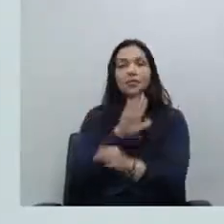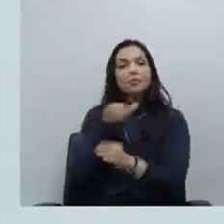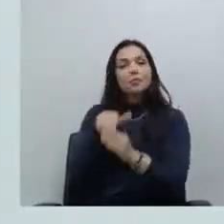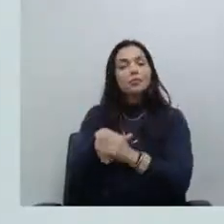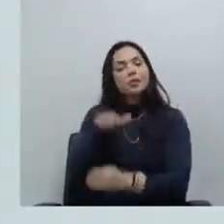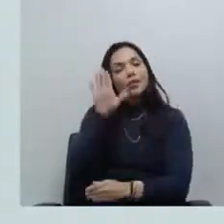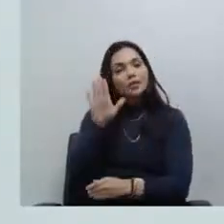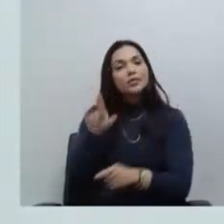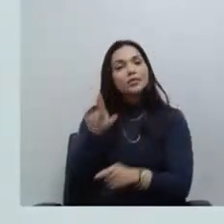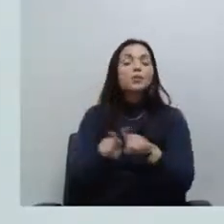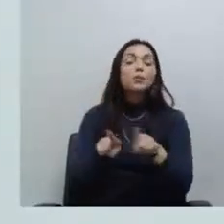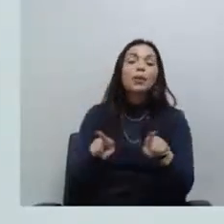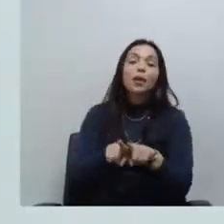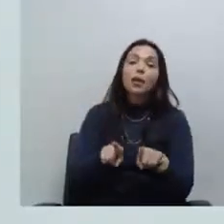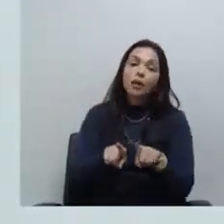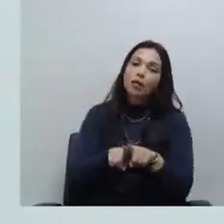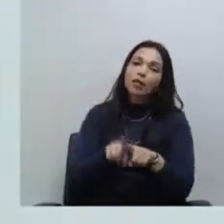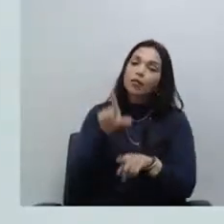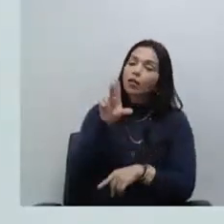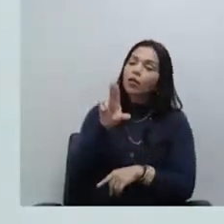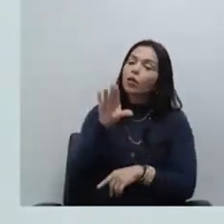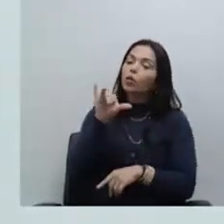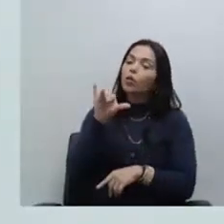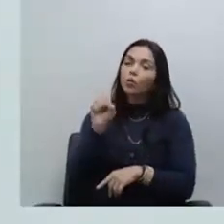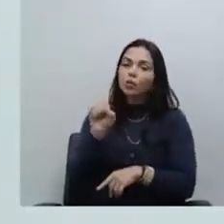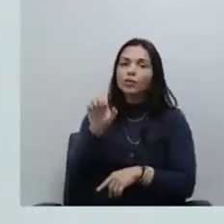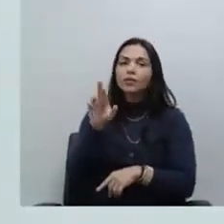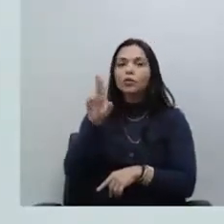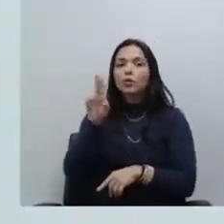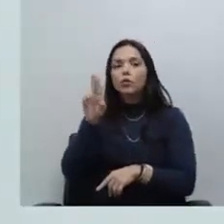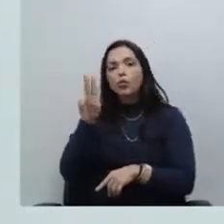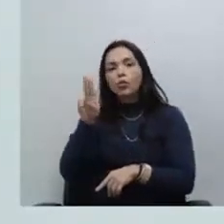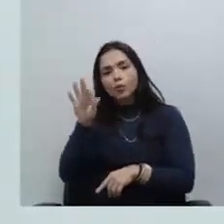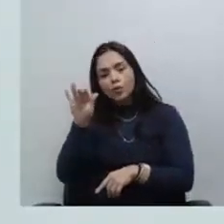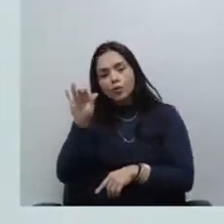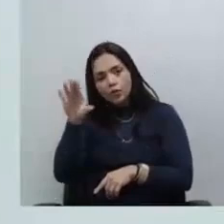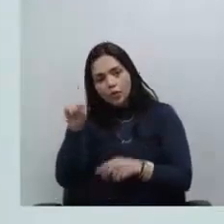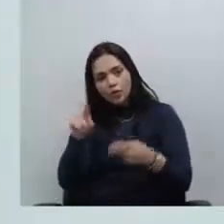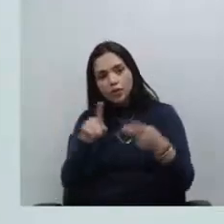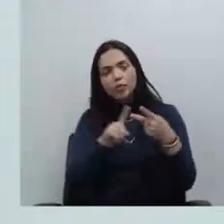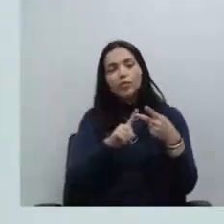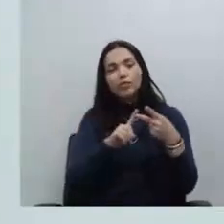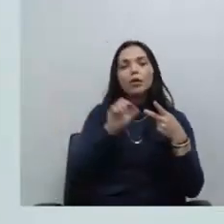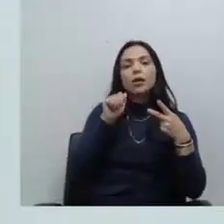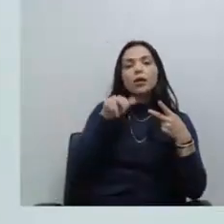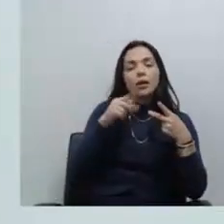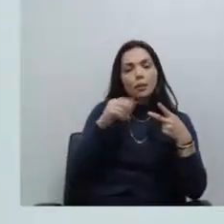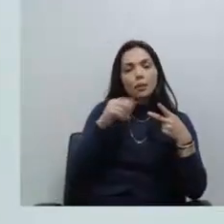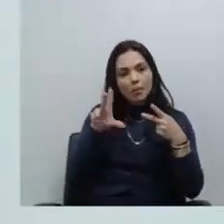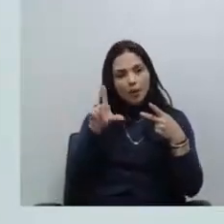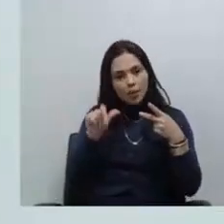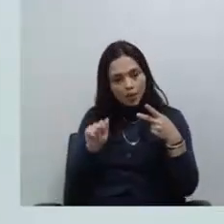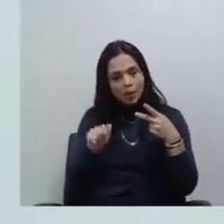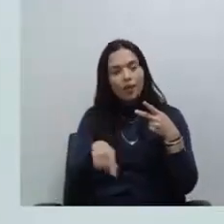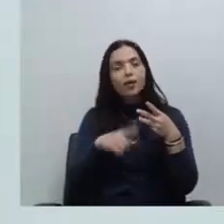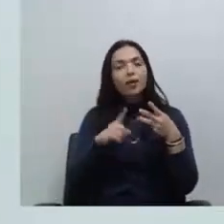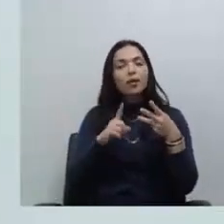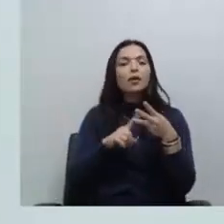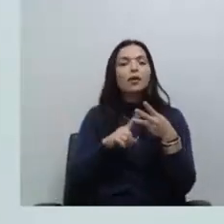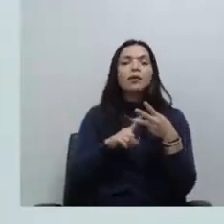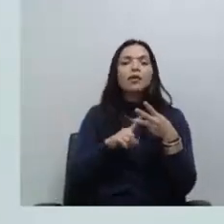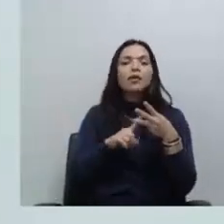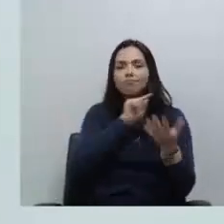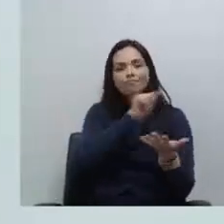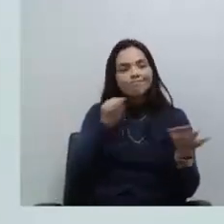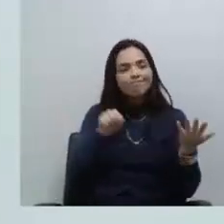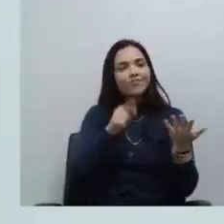estendendo os cumprimentos ao Luiz Sofino a Luiz Alins e a Ana Paula Meireles respectivamente os diretores